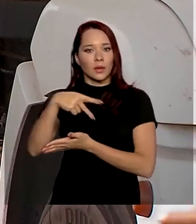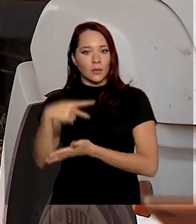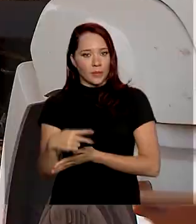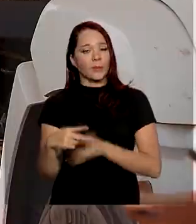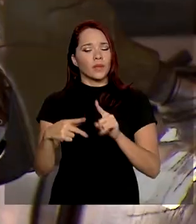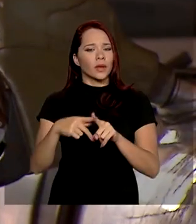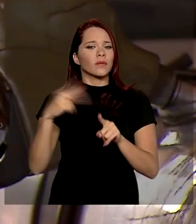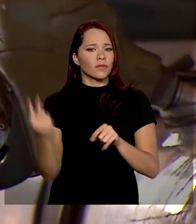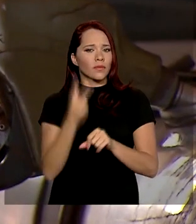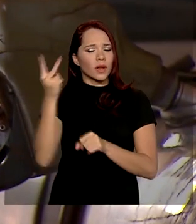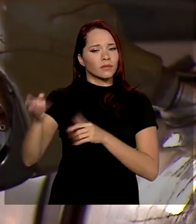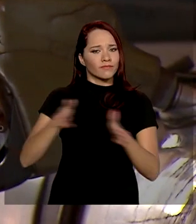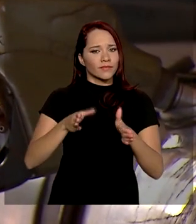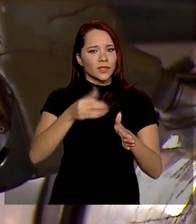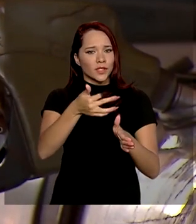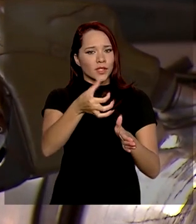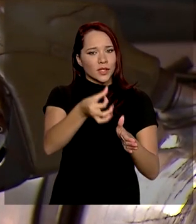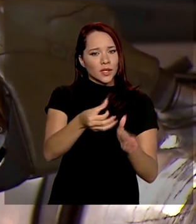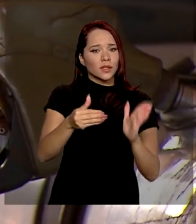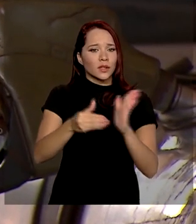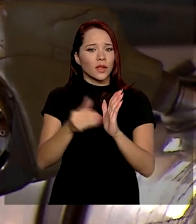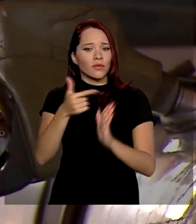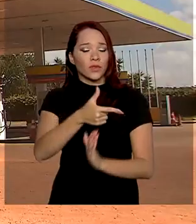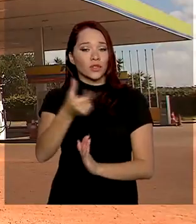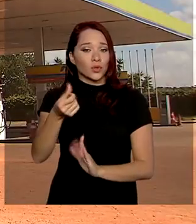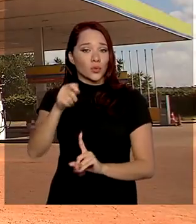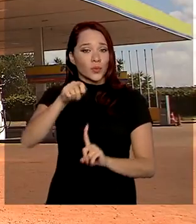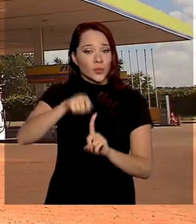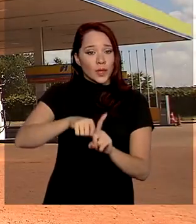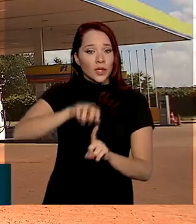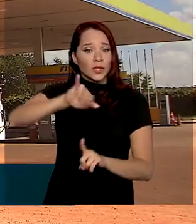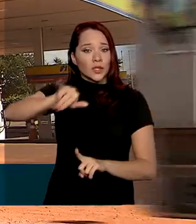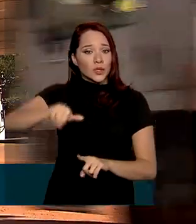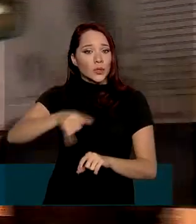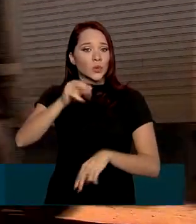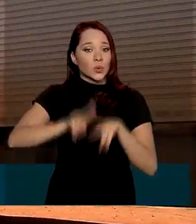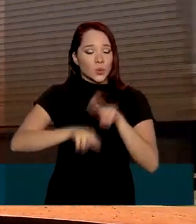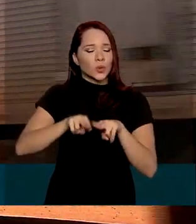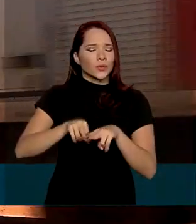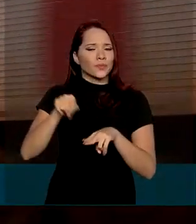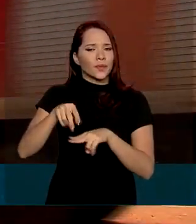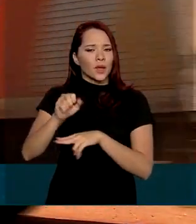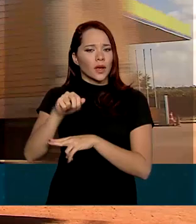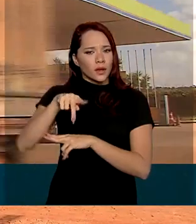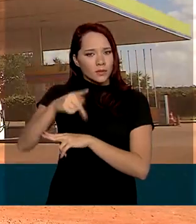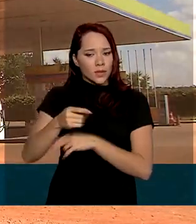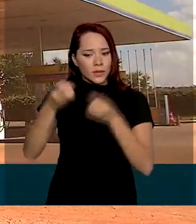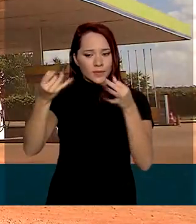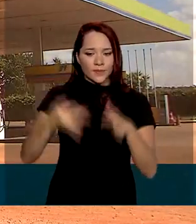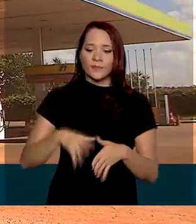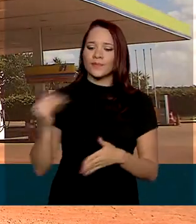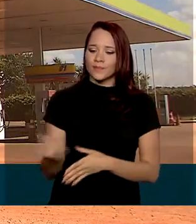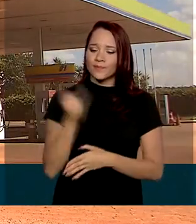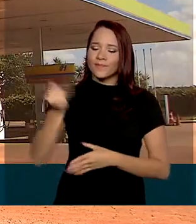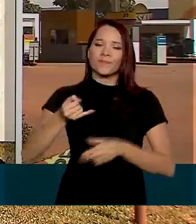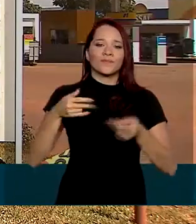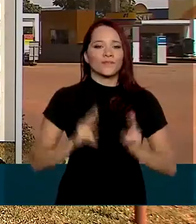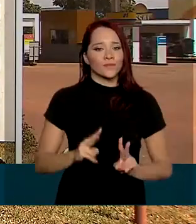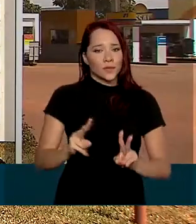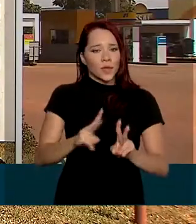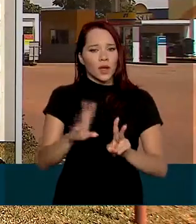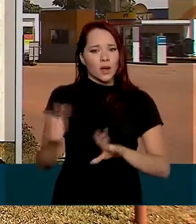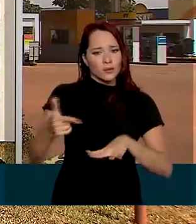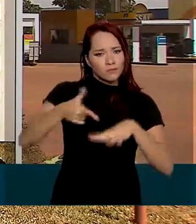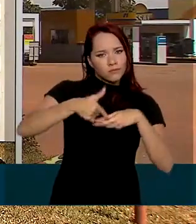e vale para o período de 16 a 21 de junho. Segundo a ANP, a medida é necessária para dar continuidade ao